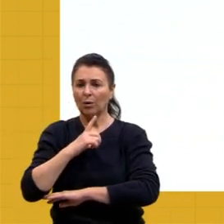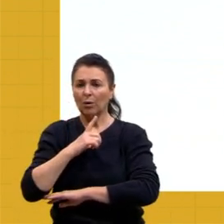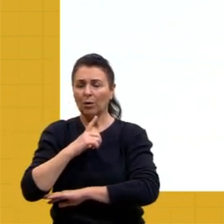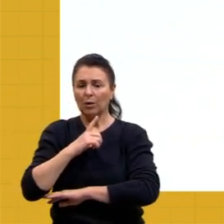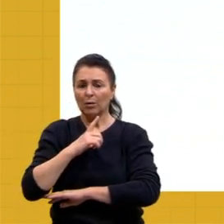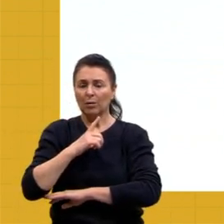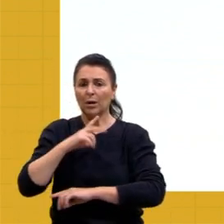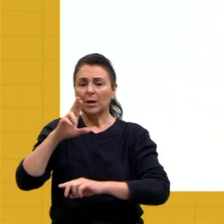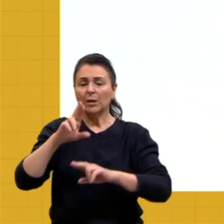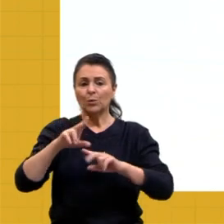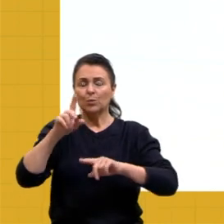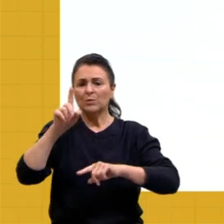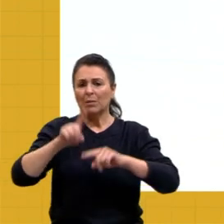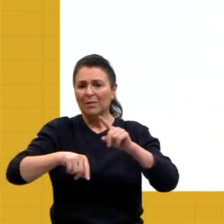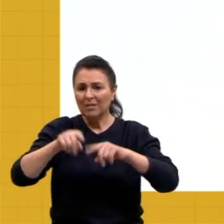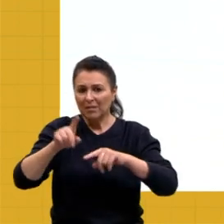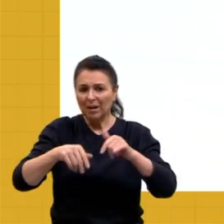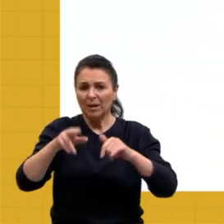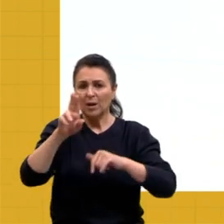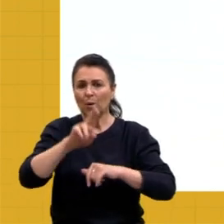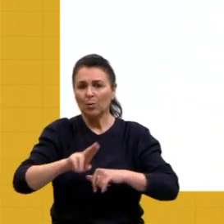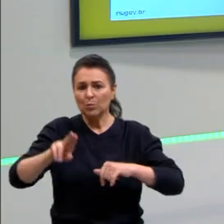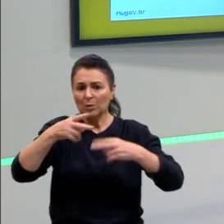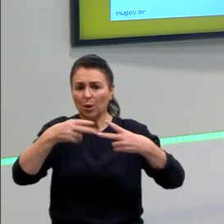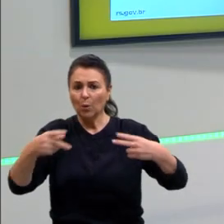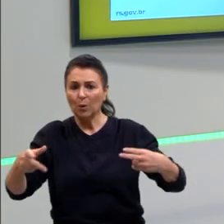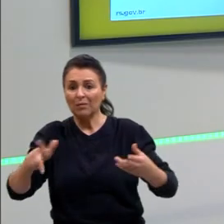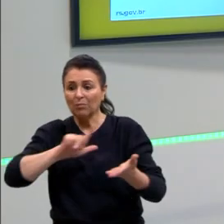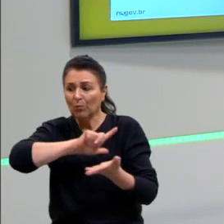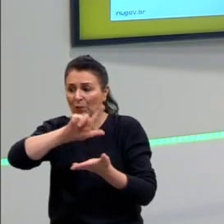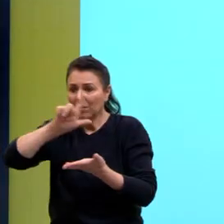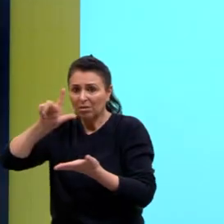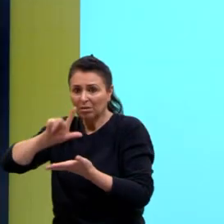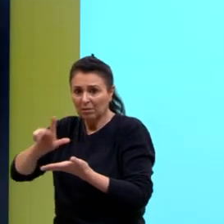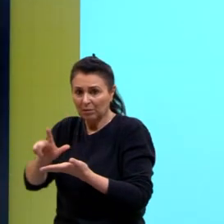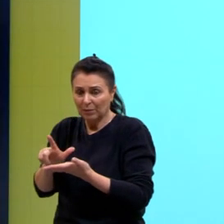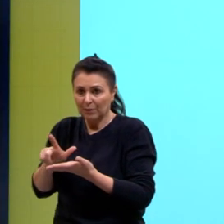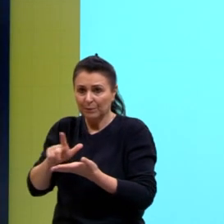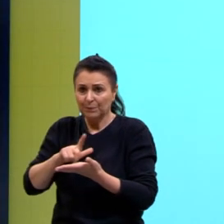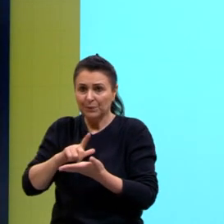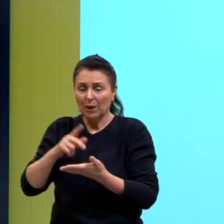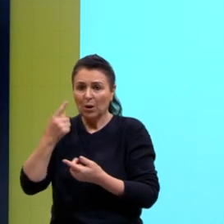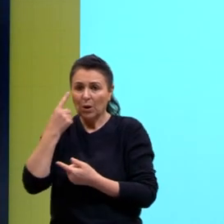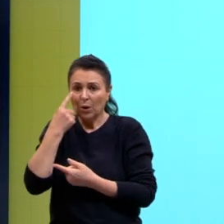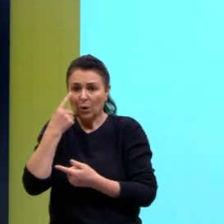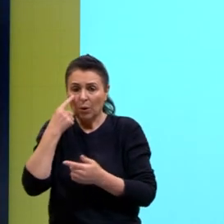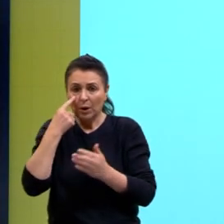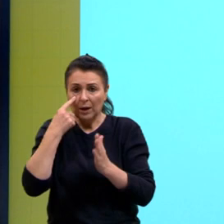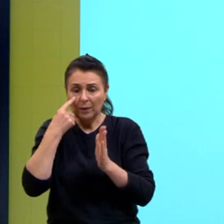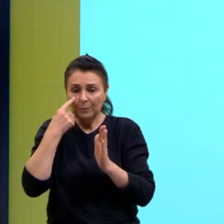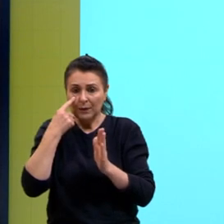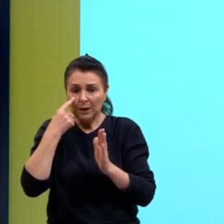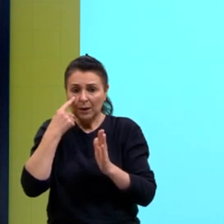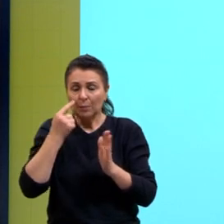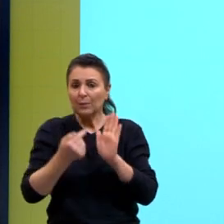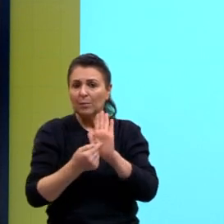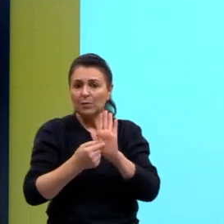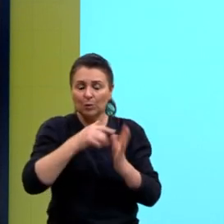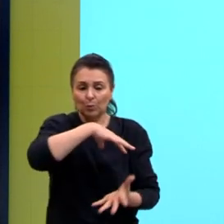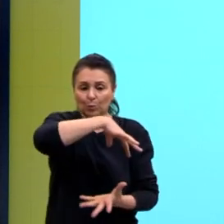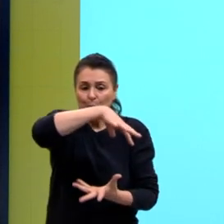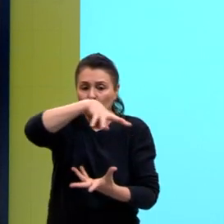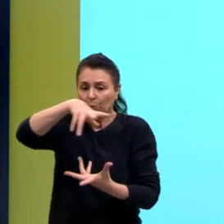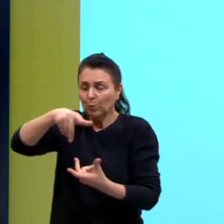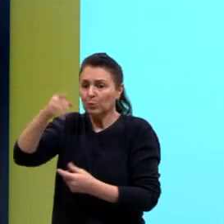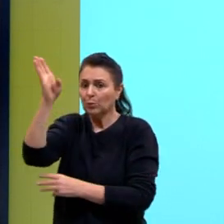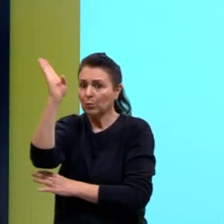matéria limpa, tá, de energia limpa. Olha só aqui, níveis, né, mundiais e nível Brasil. Quanto